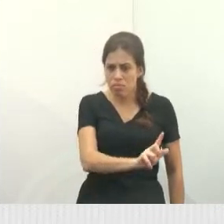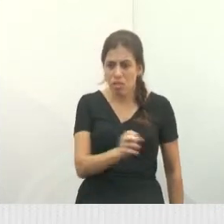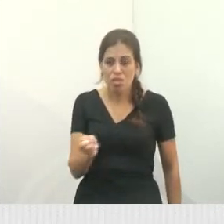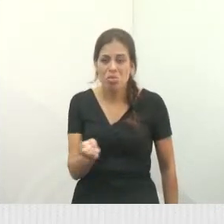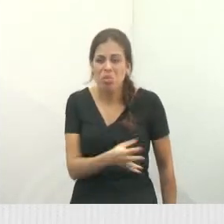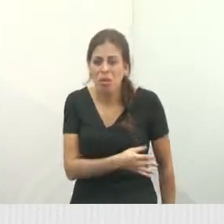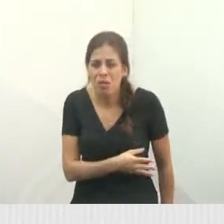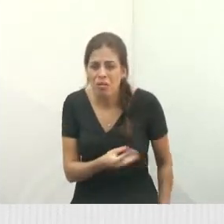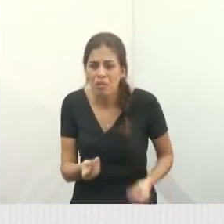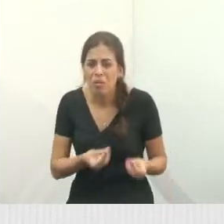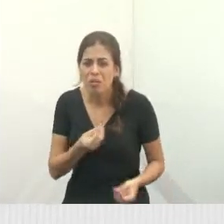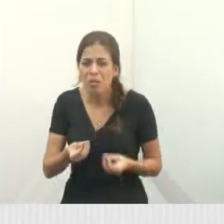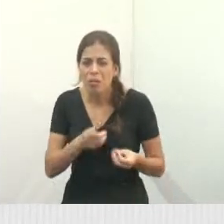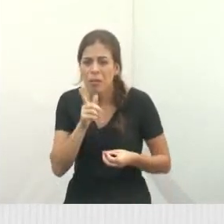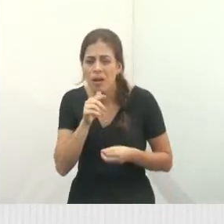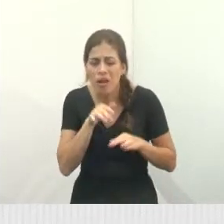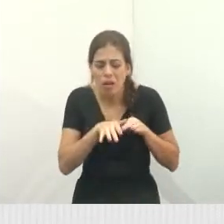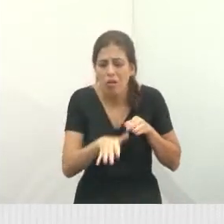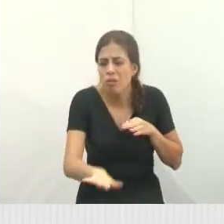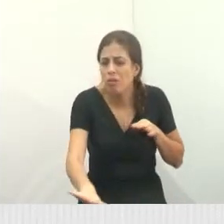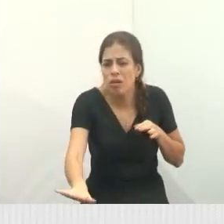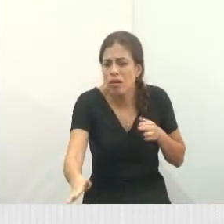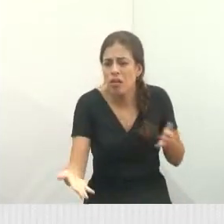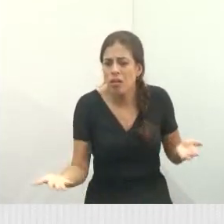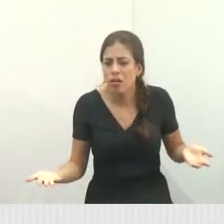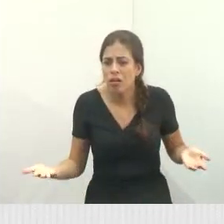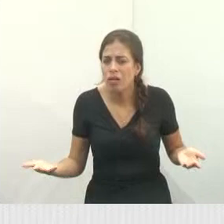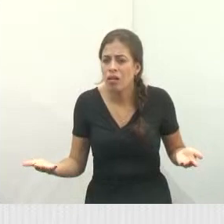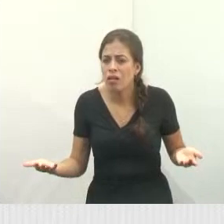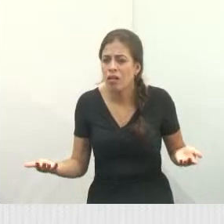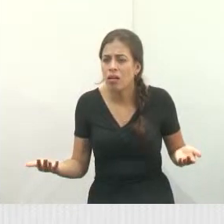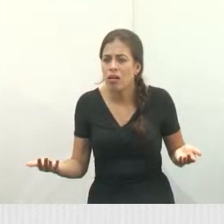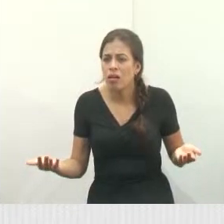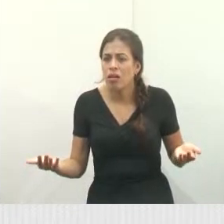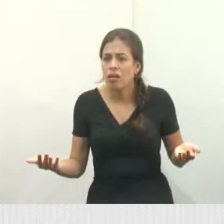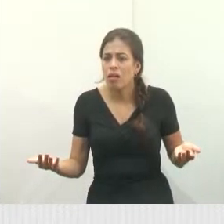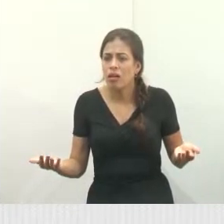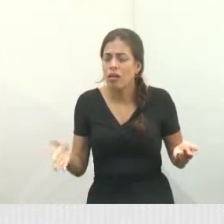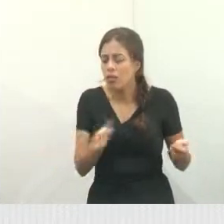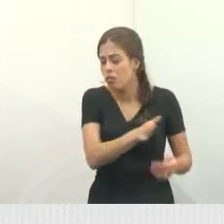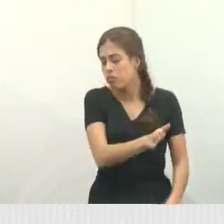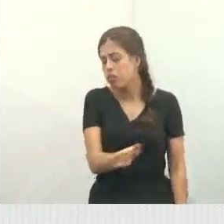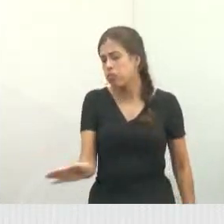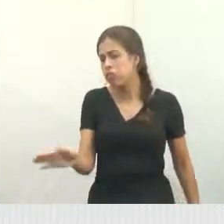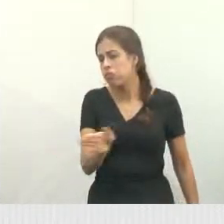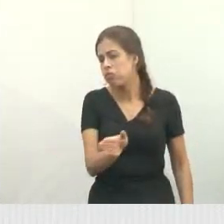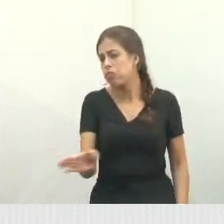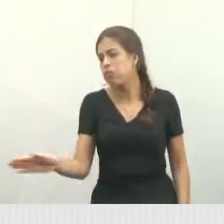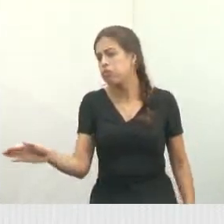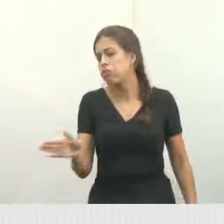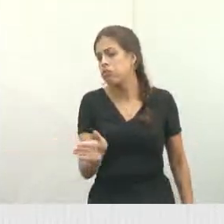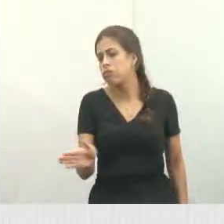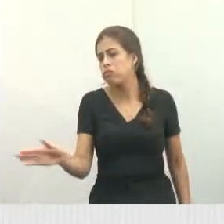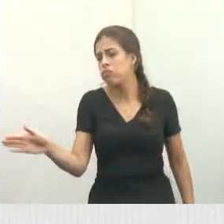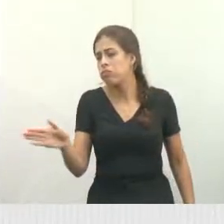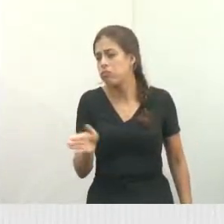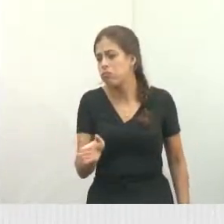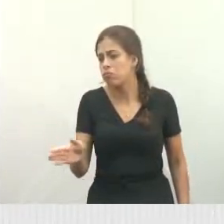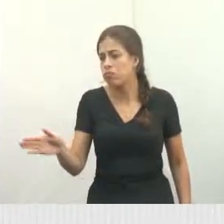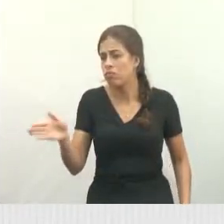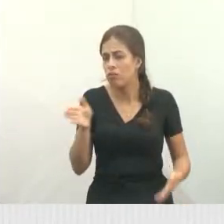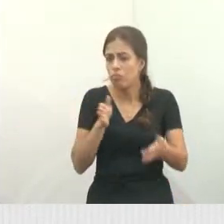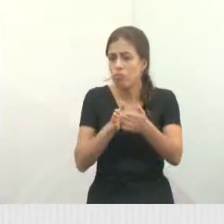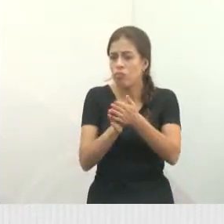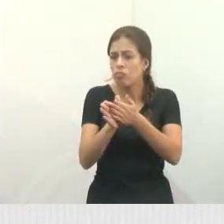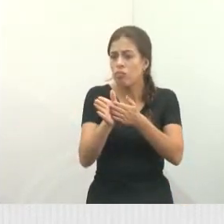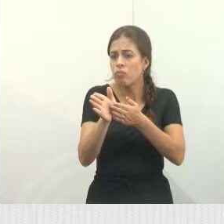é que a água vai entrar ali? Não, água não entra. Não, lá na... Ela está aí no sentido que eu Lá na Demar de Barros. Aqui vai, sentindo,